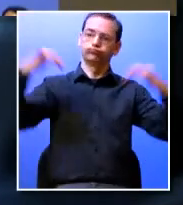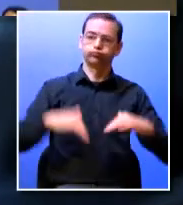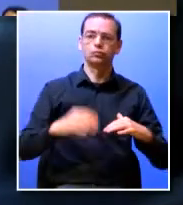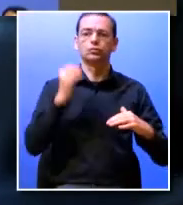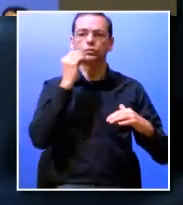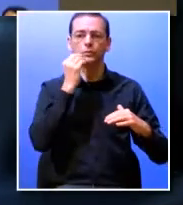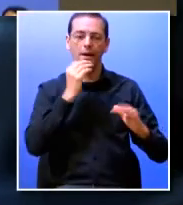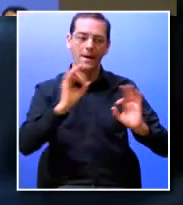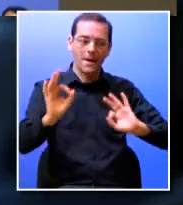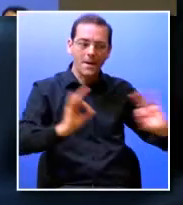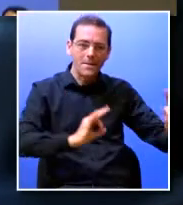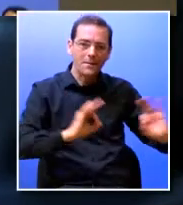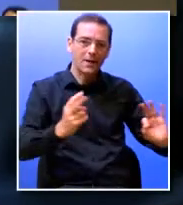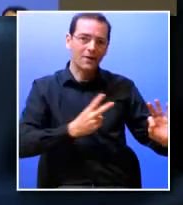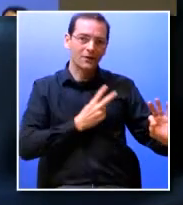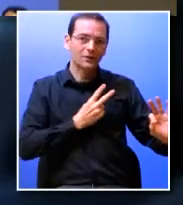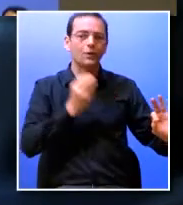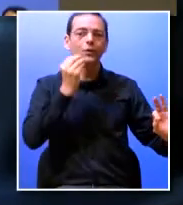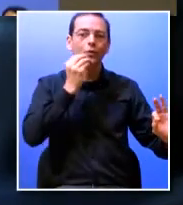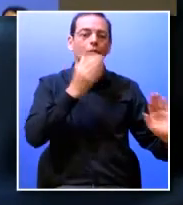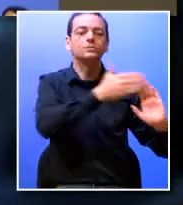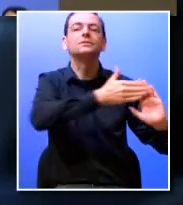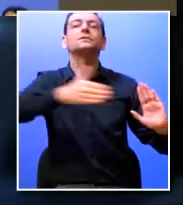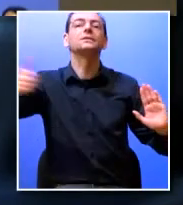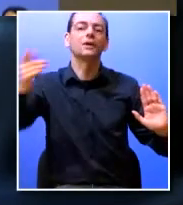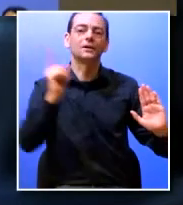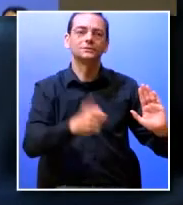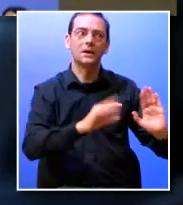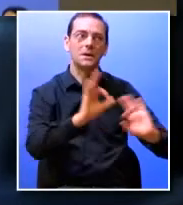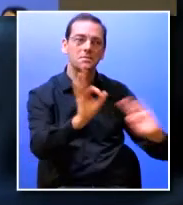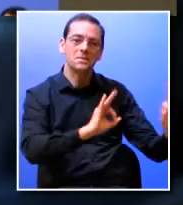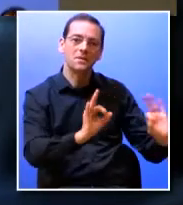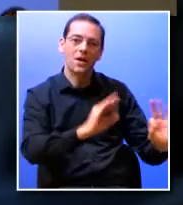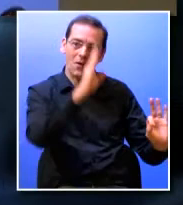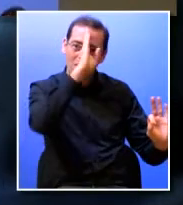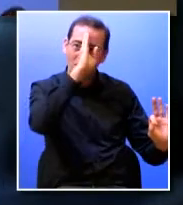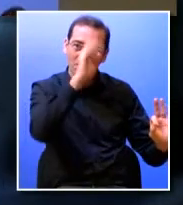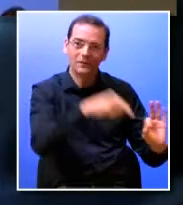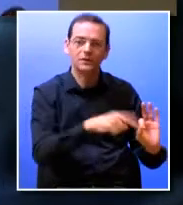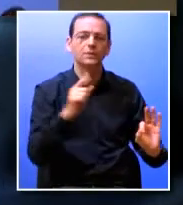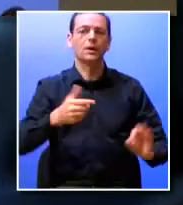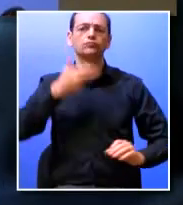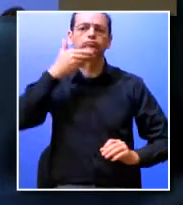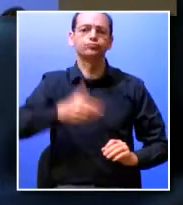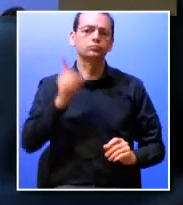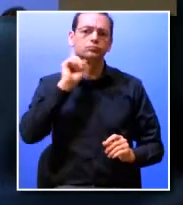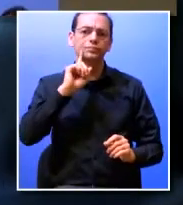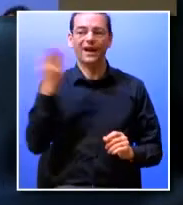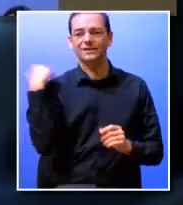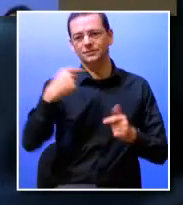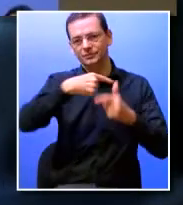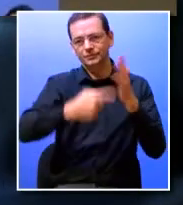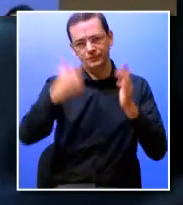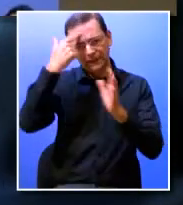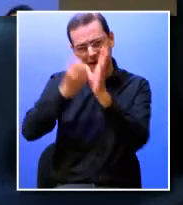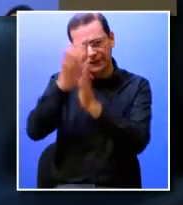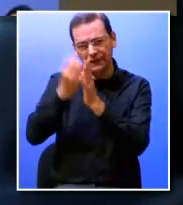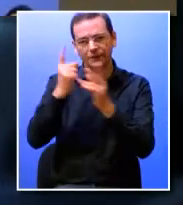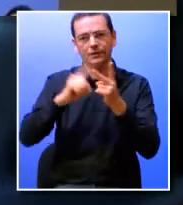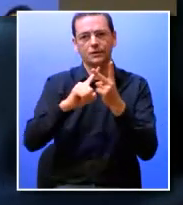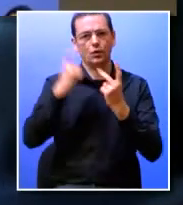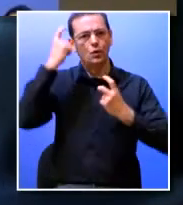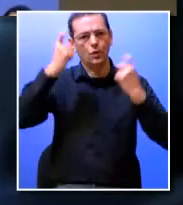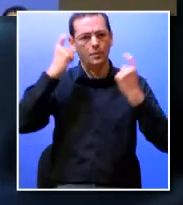o que é o ensino superior para as competências que nós consideramos essenciais como vos falei a criatividade o